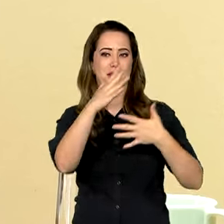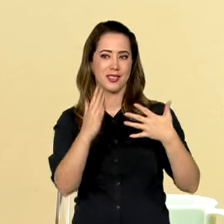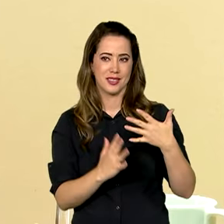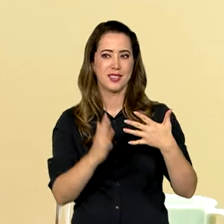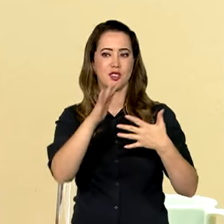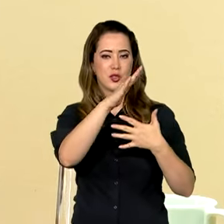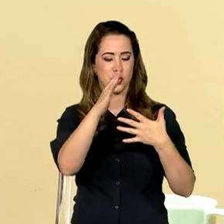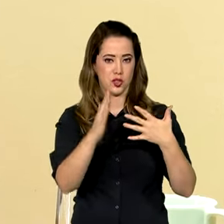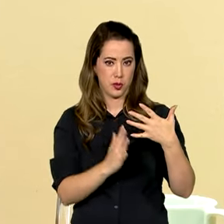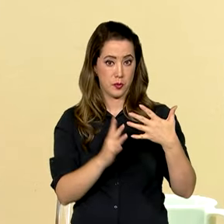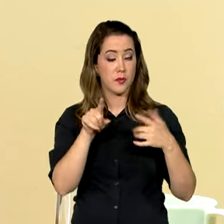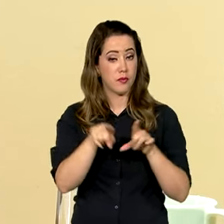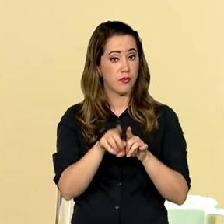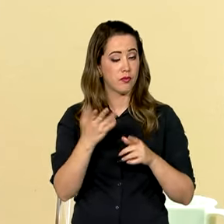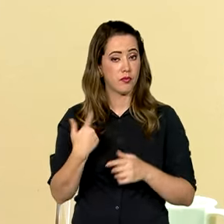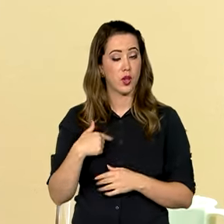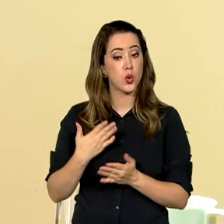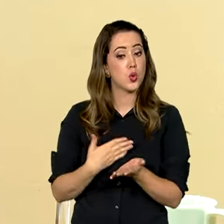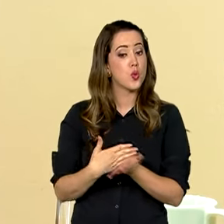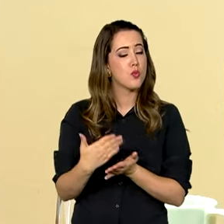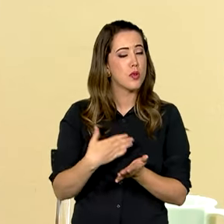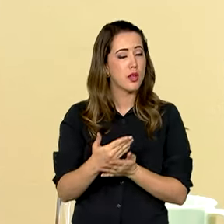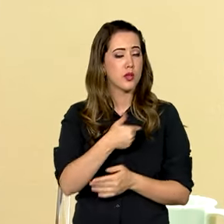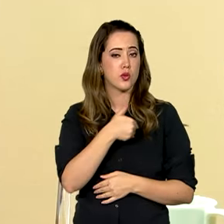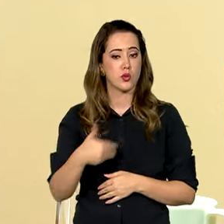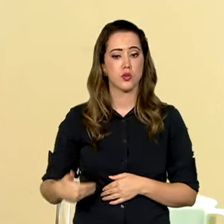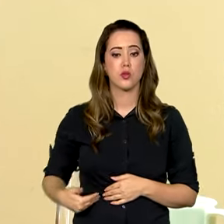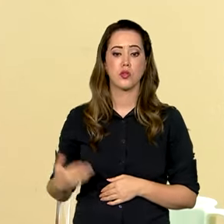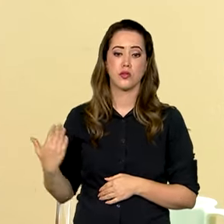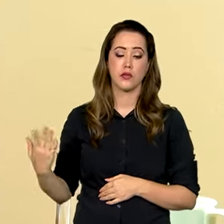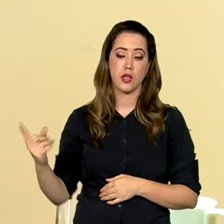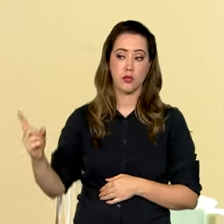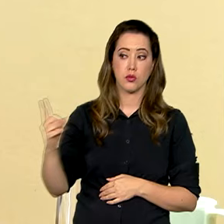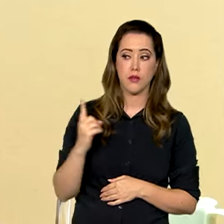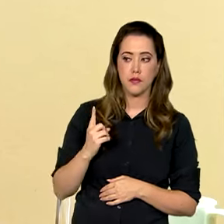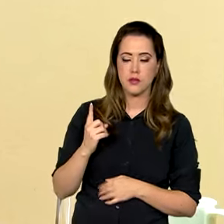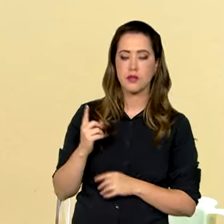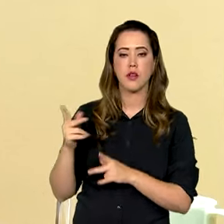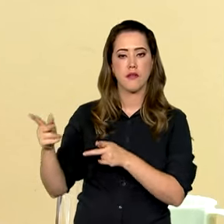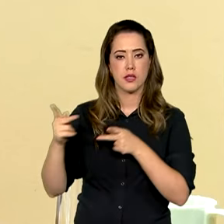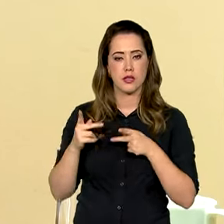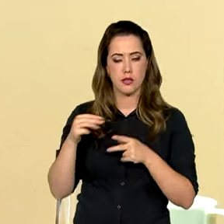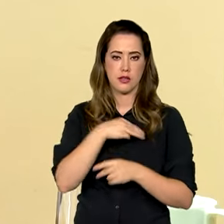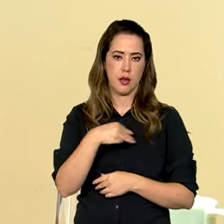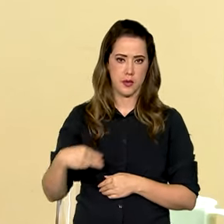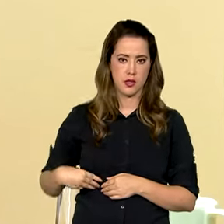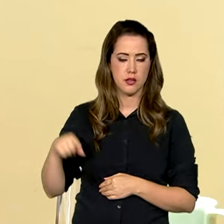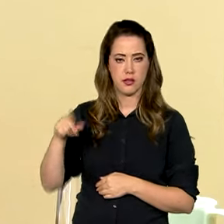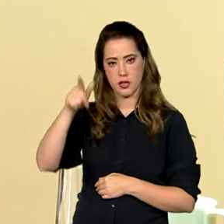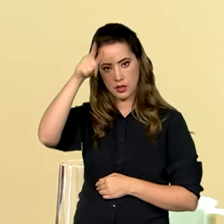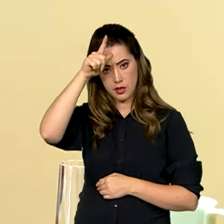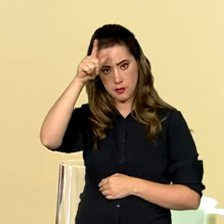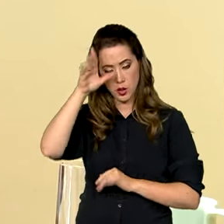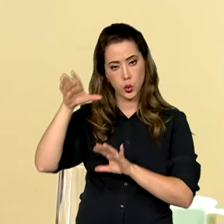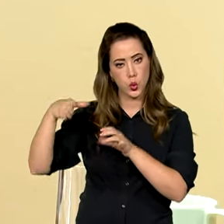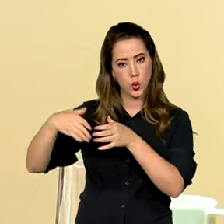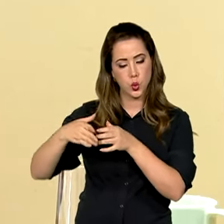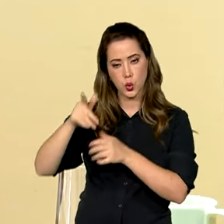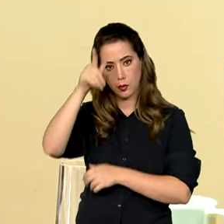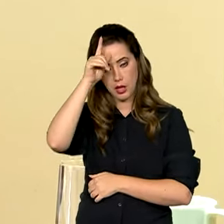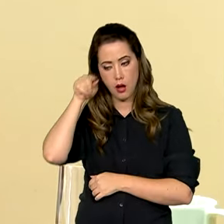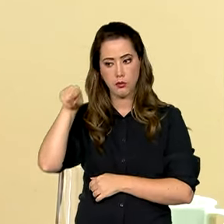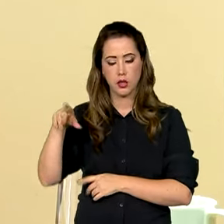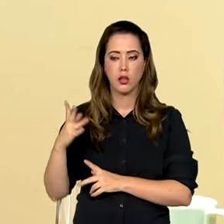recebi a visita da ministra Schultz e ela da cooperação alemã, e ali